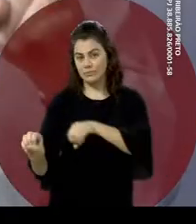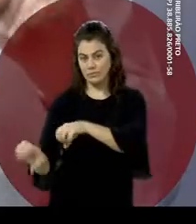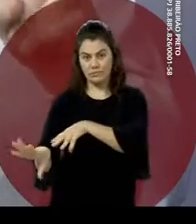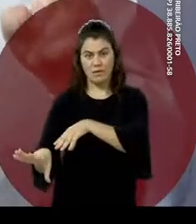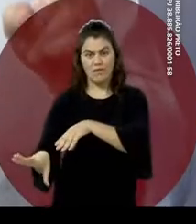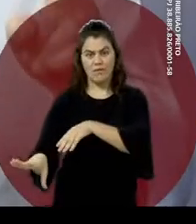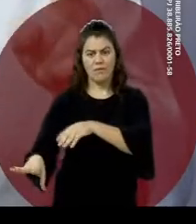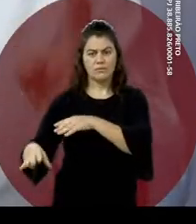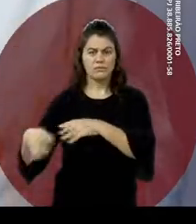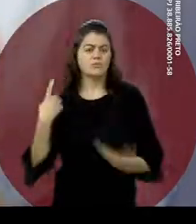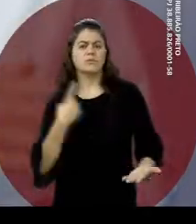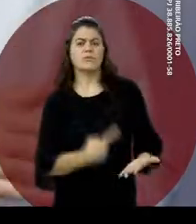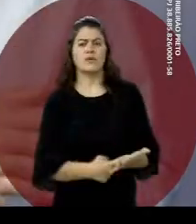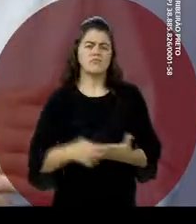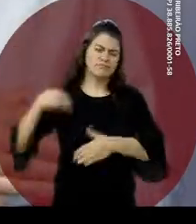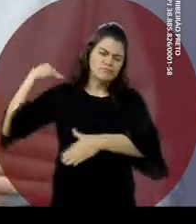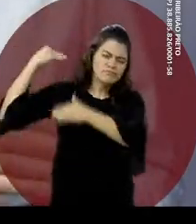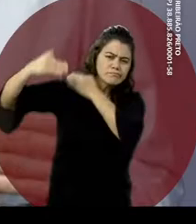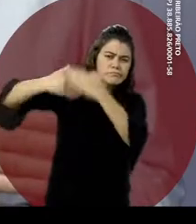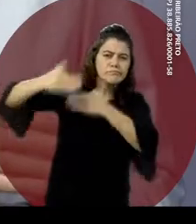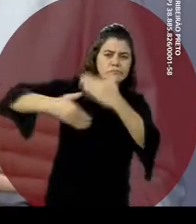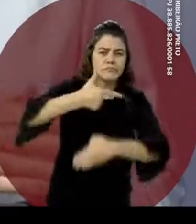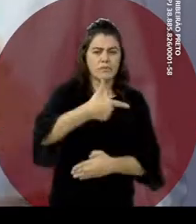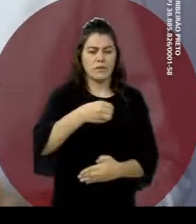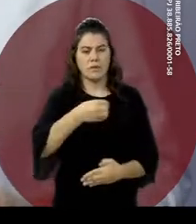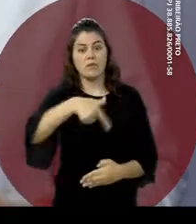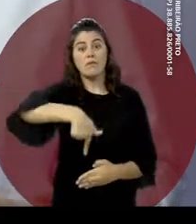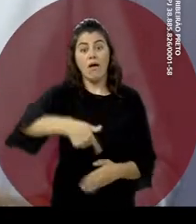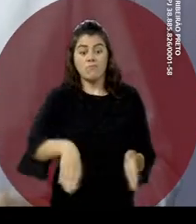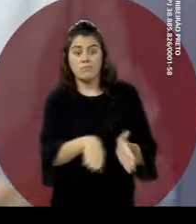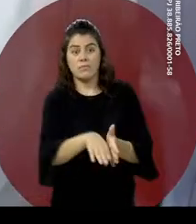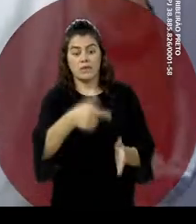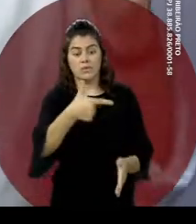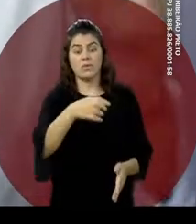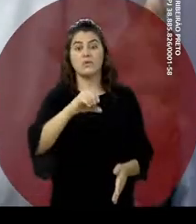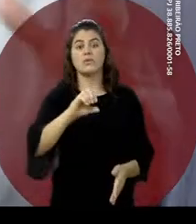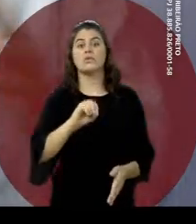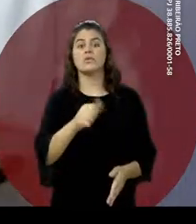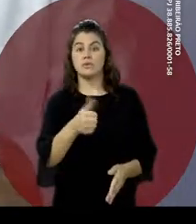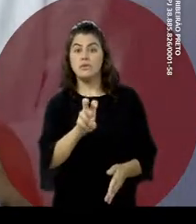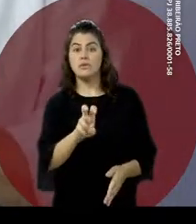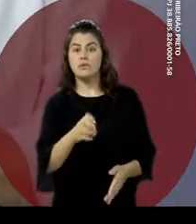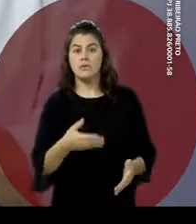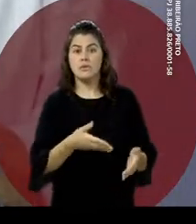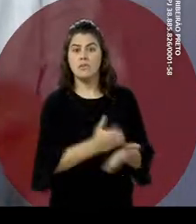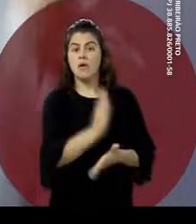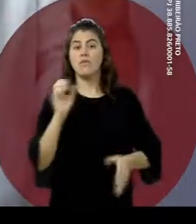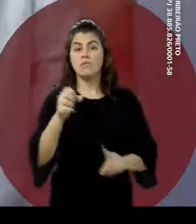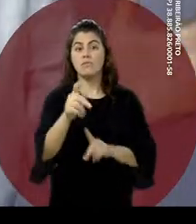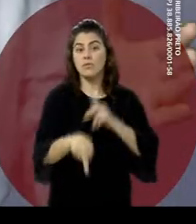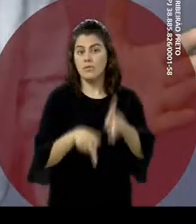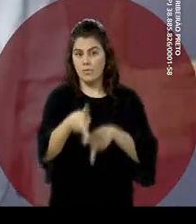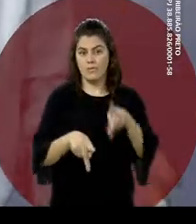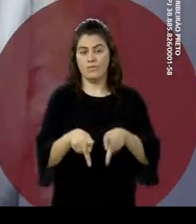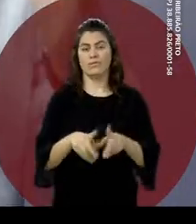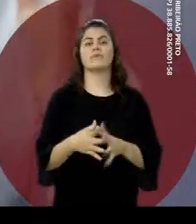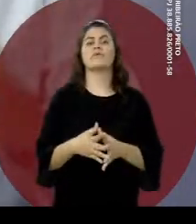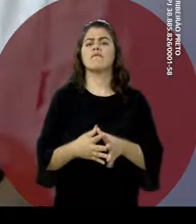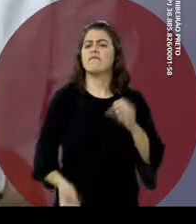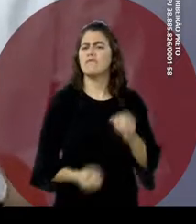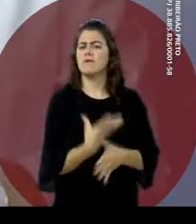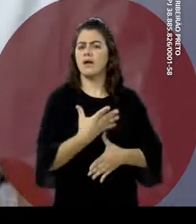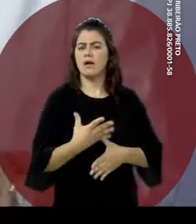Educação, debatidos austivamente desde 2007 até 2015 e aprovado pela sociedade civil. Portanto,